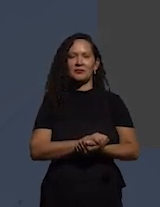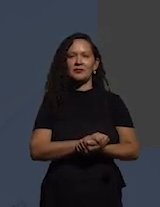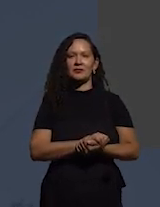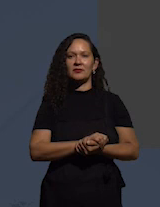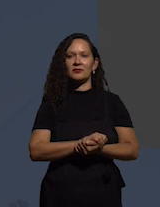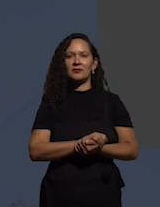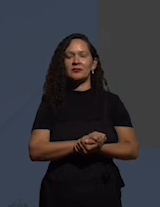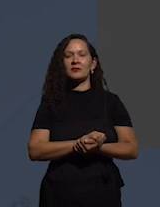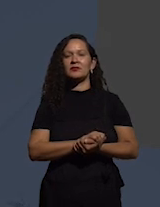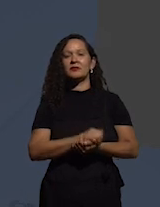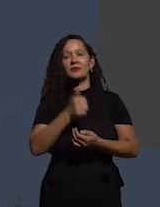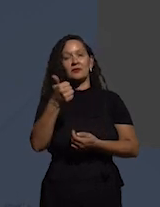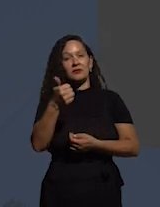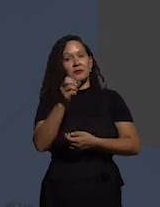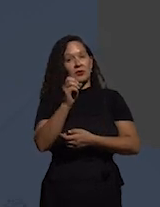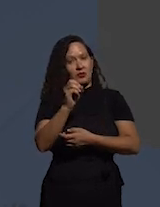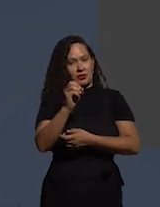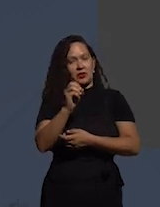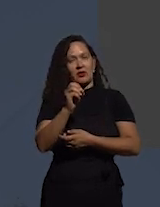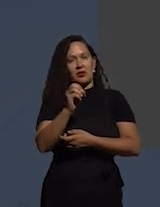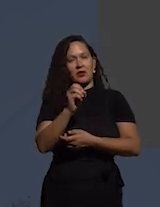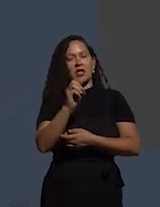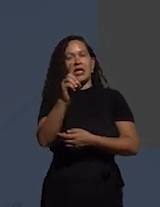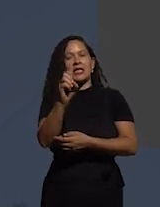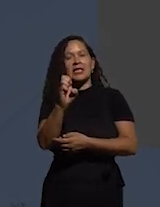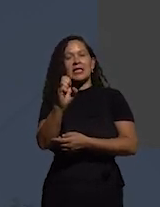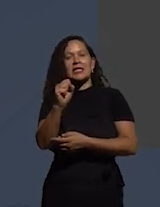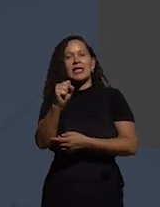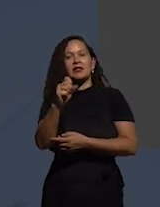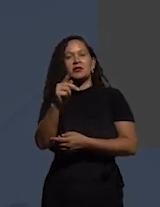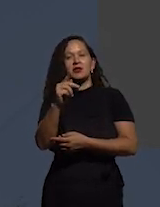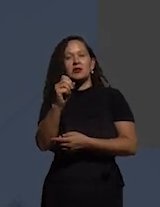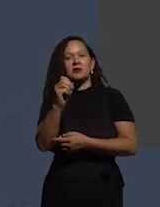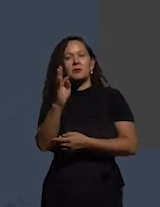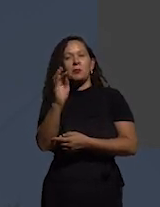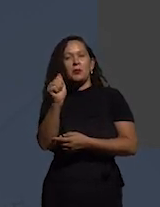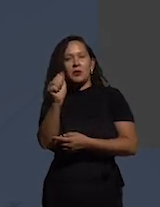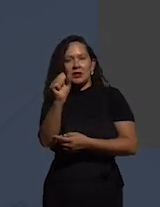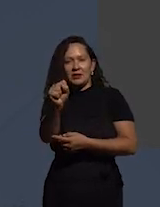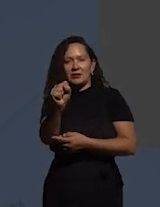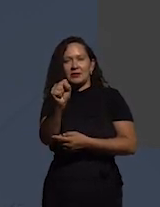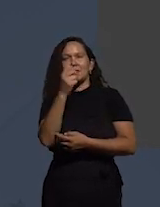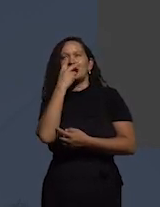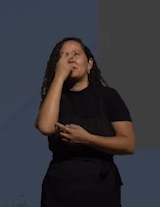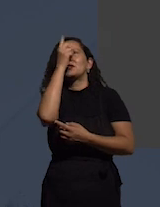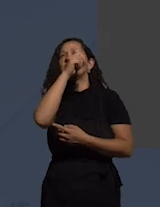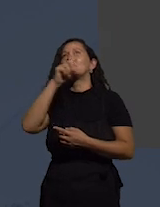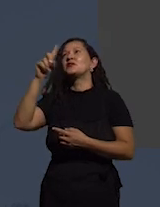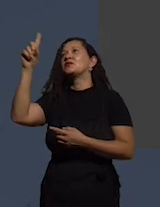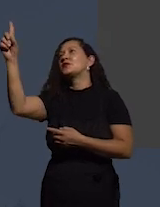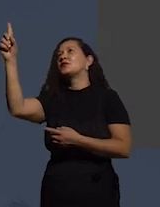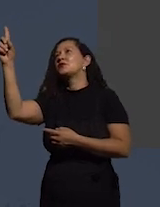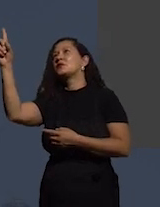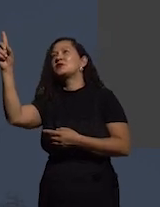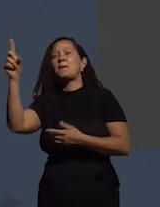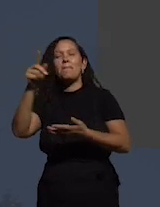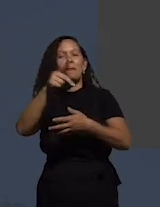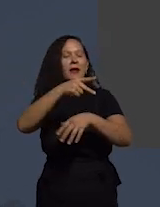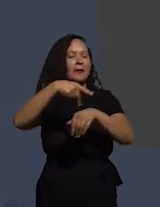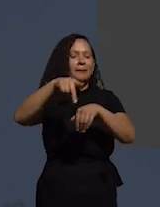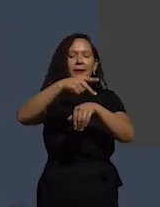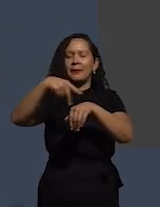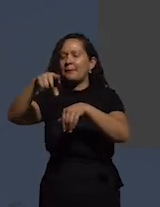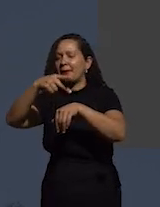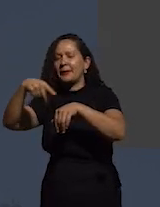são os déspotas que são endeusados nós temos na Dinamarca na Prússia em Botsuana e